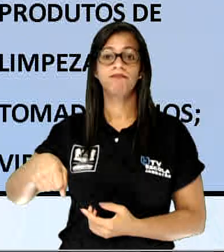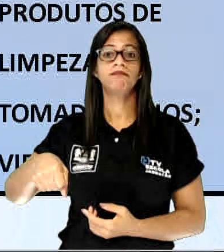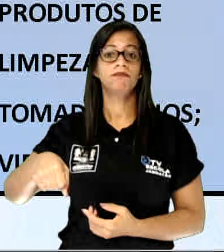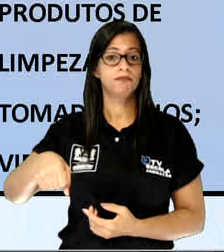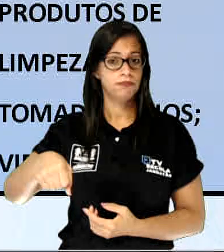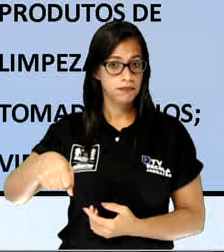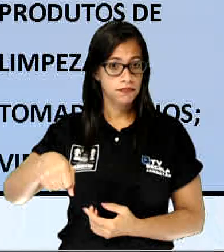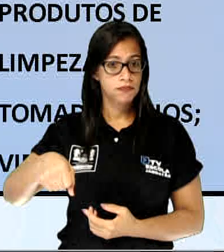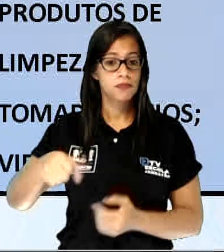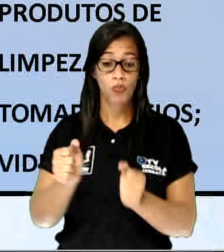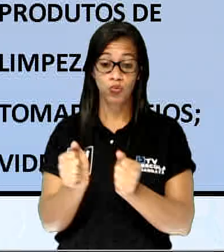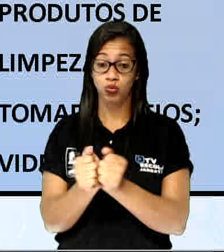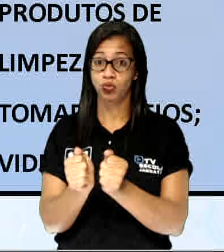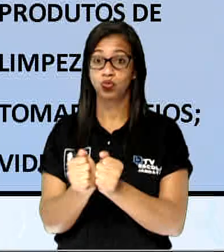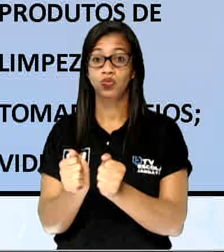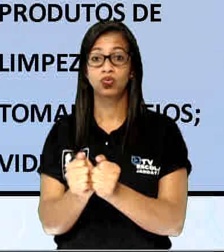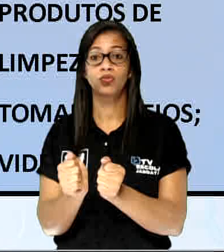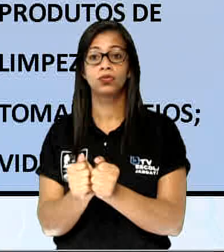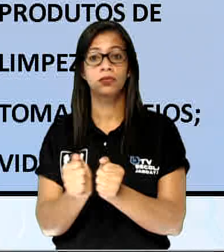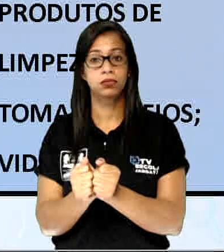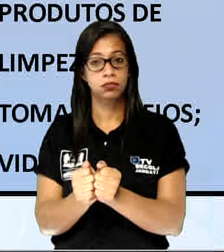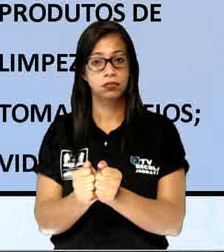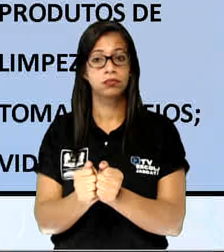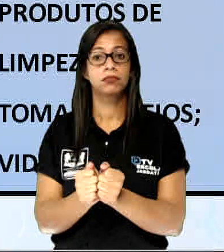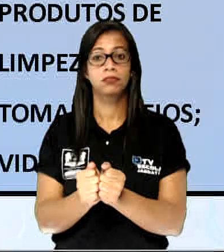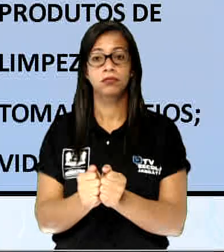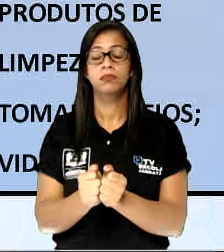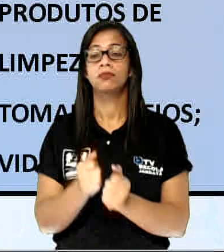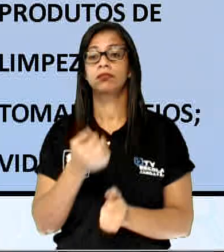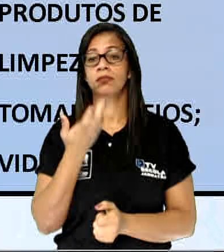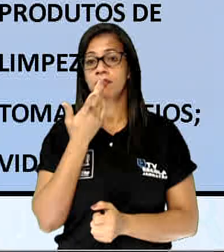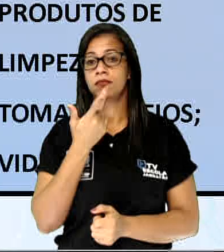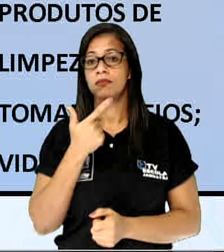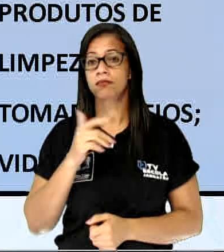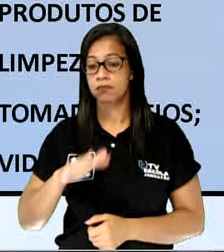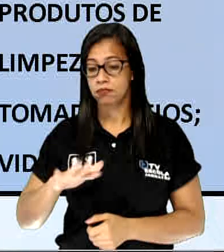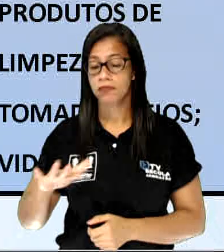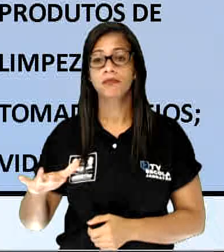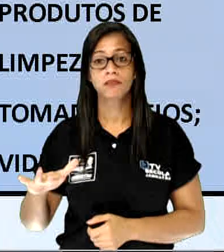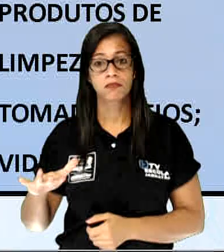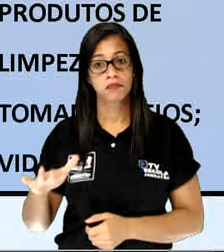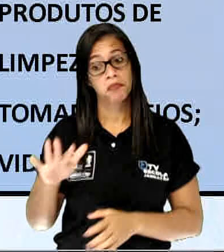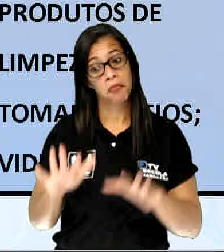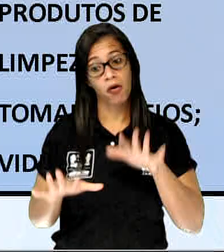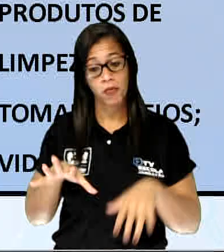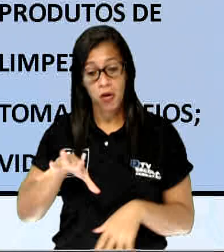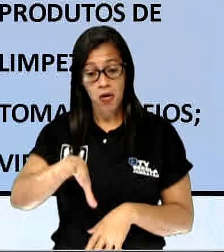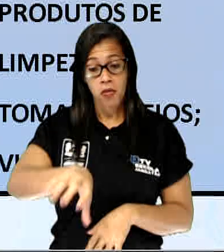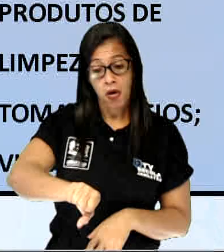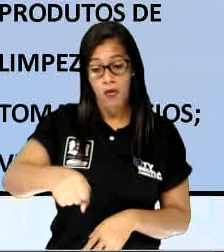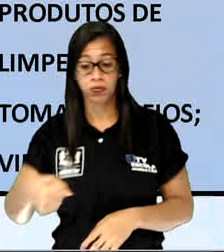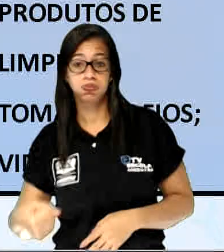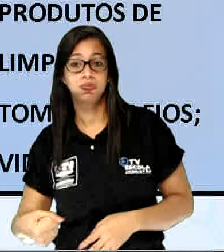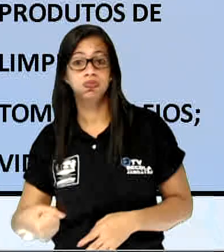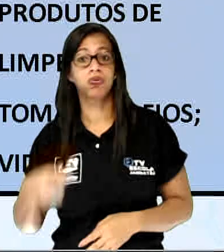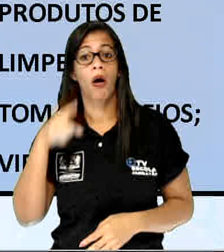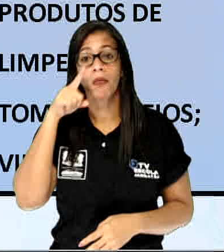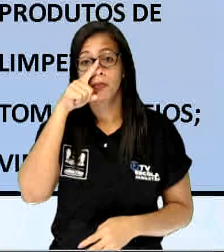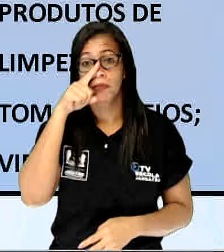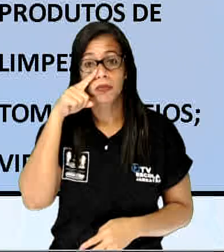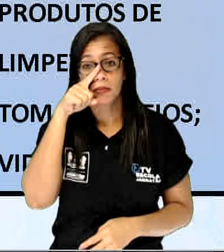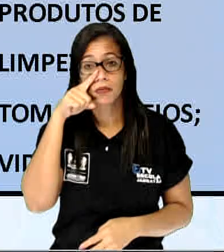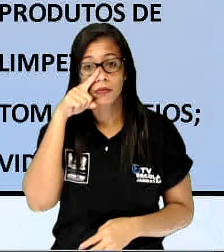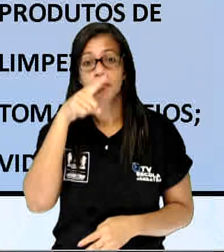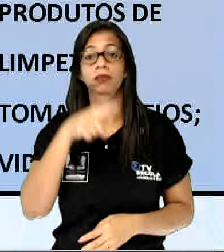próximo daquela criança. Se ela esticar ali o bracinho, ela pode até pegar naquela alça e acontecer um acidente. Observe